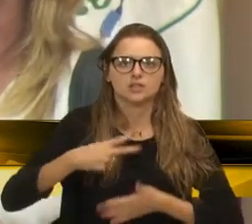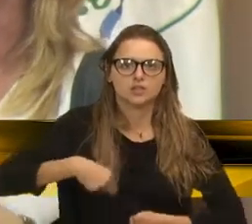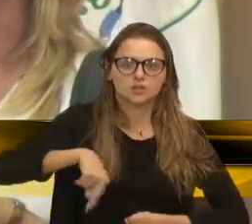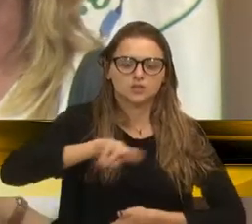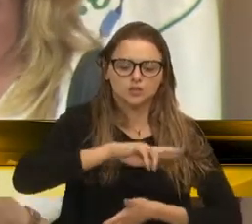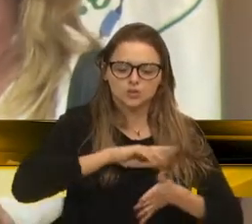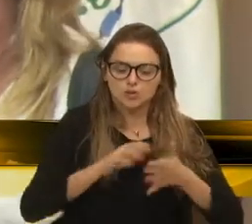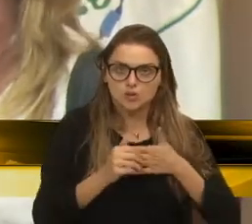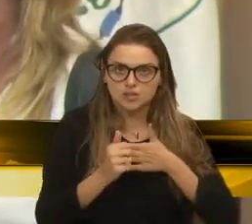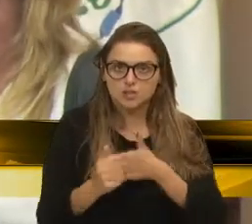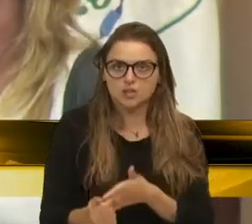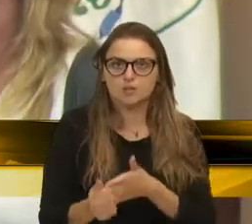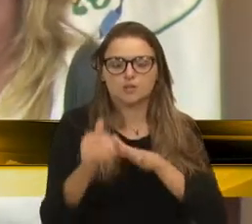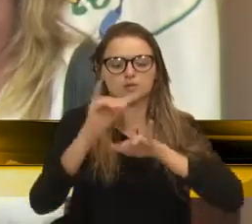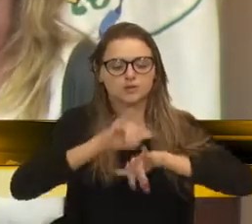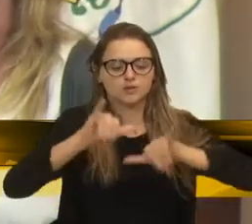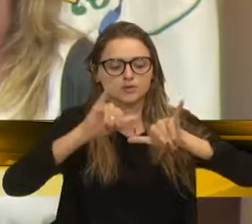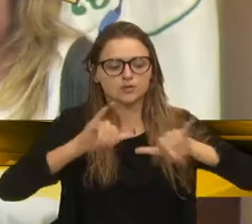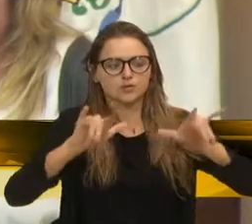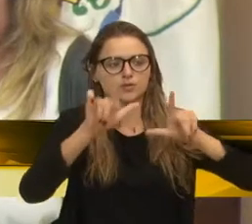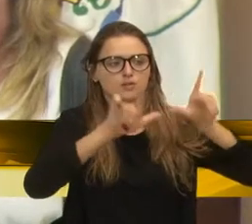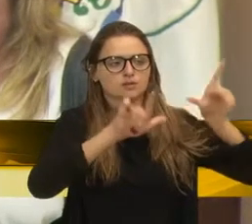pela imprensa